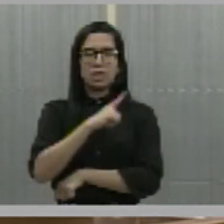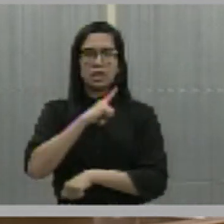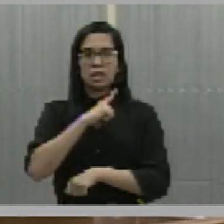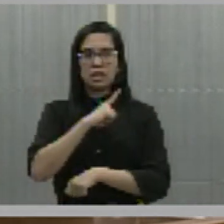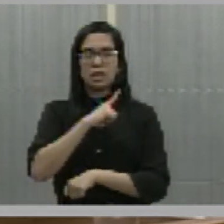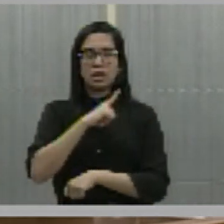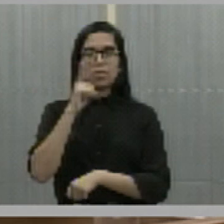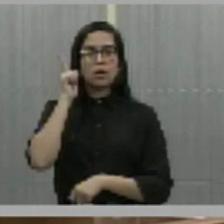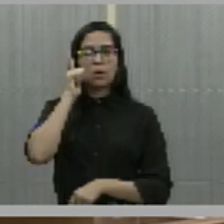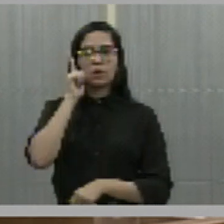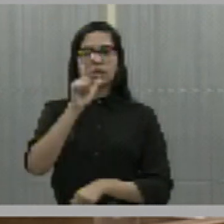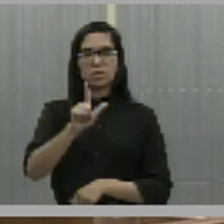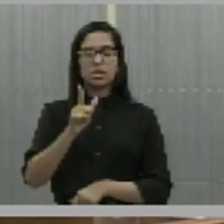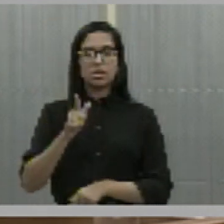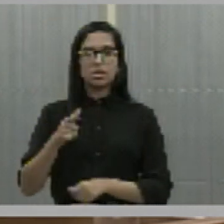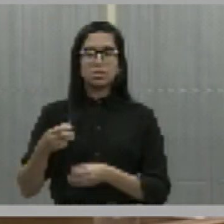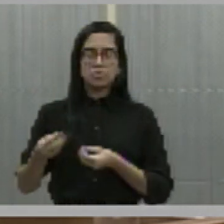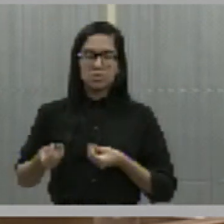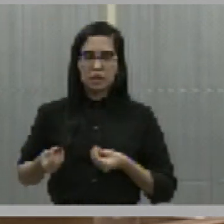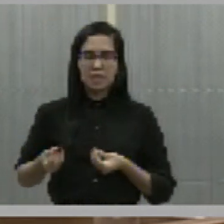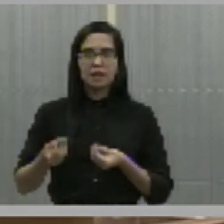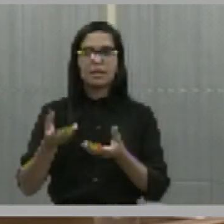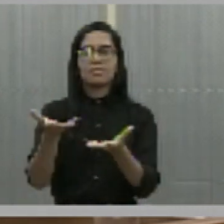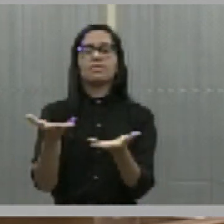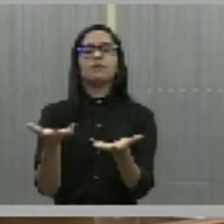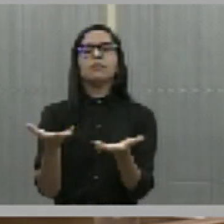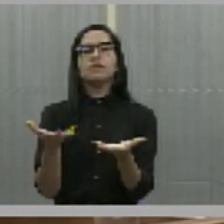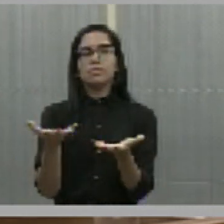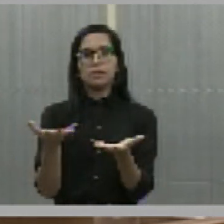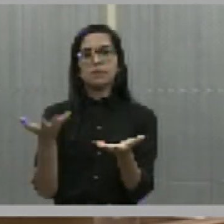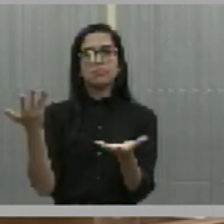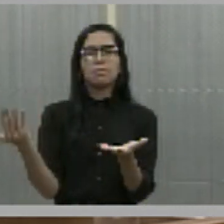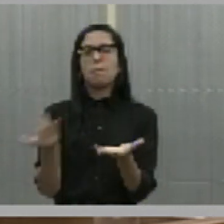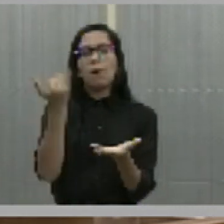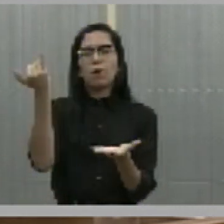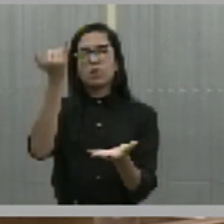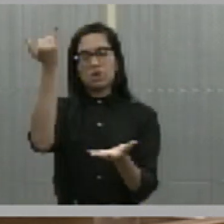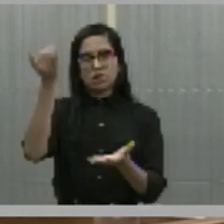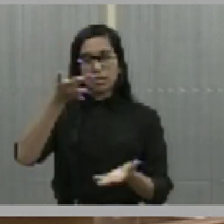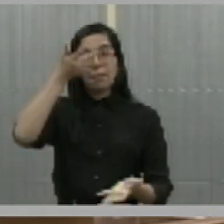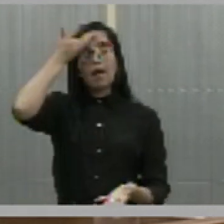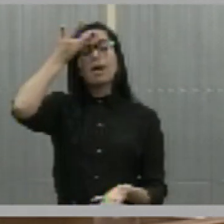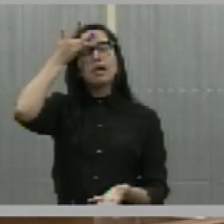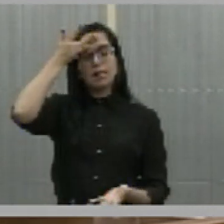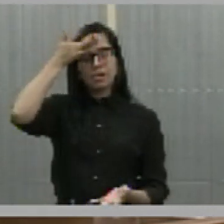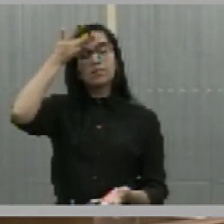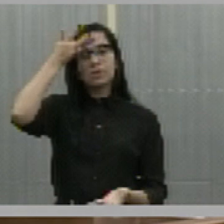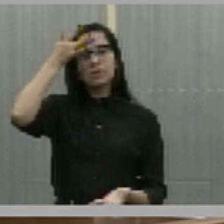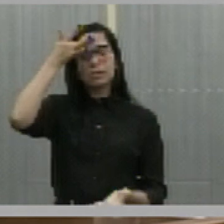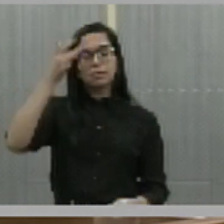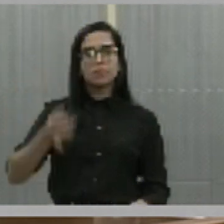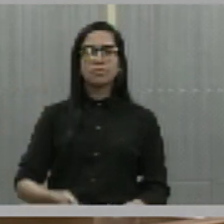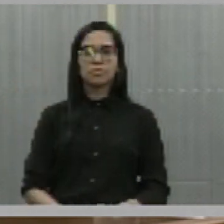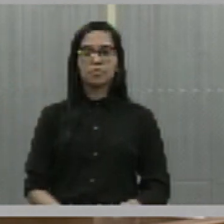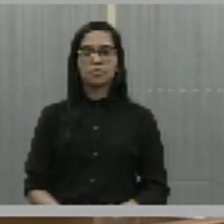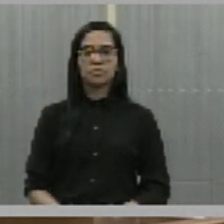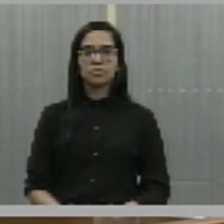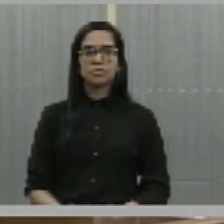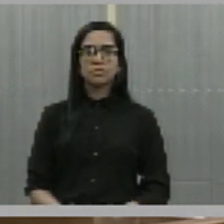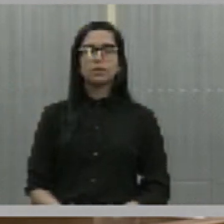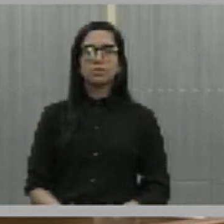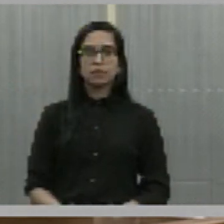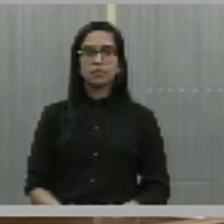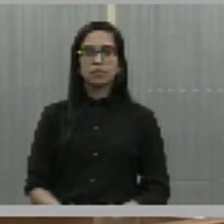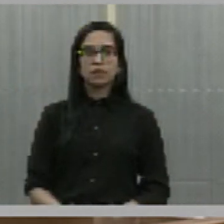e um dos produtos que eu considero extremamente importante, que fica registrado e é muito importante